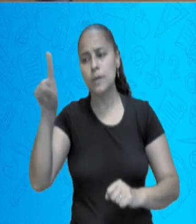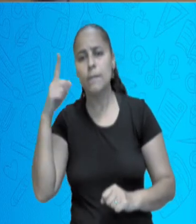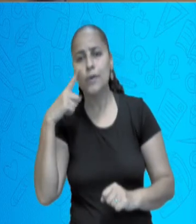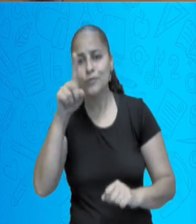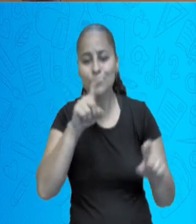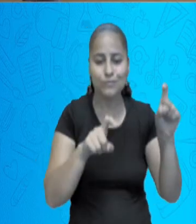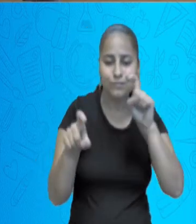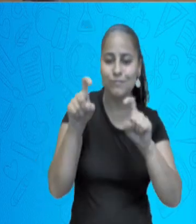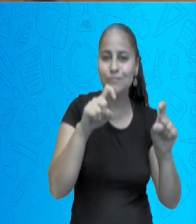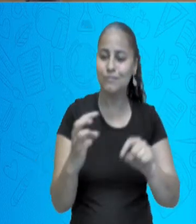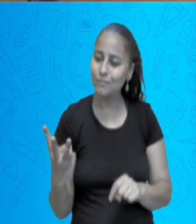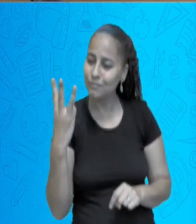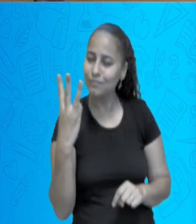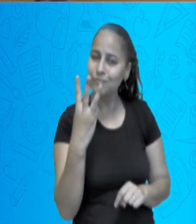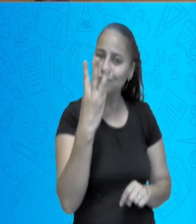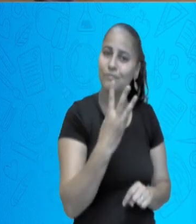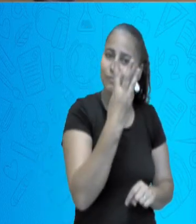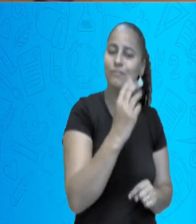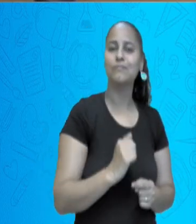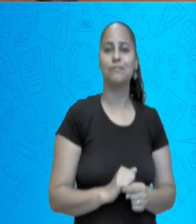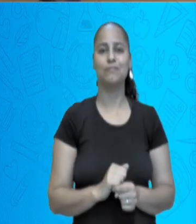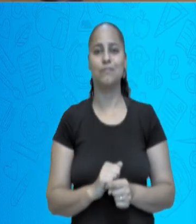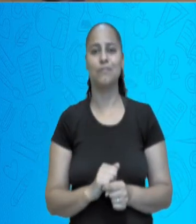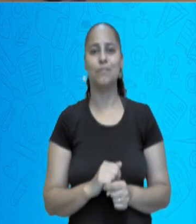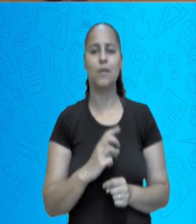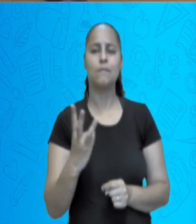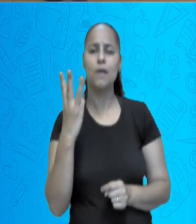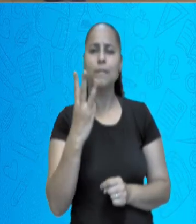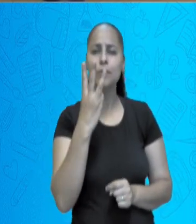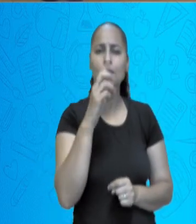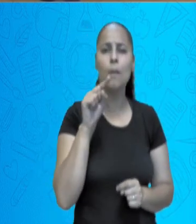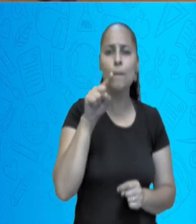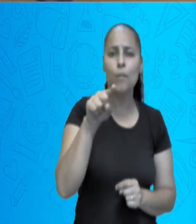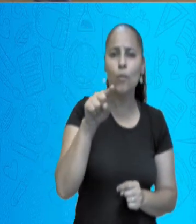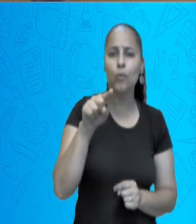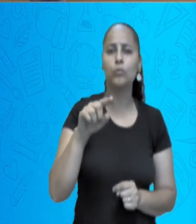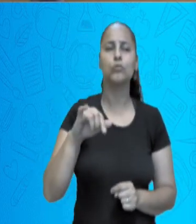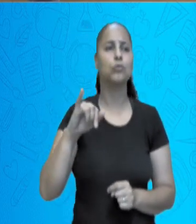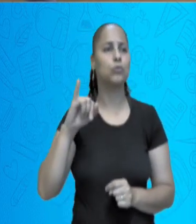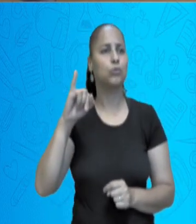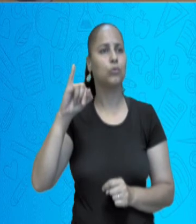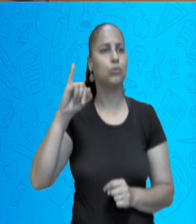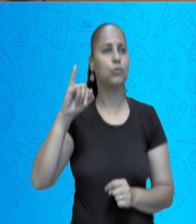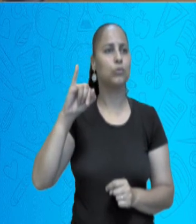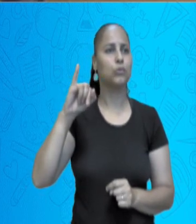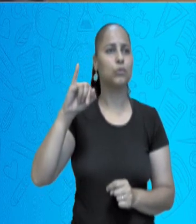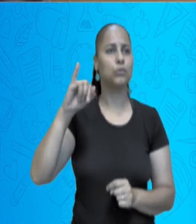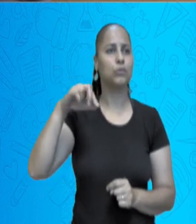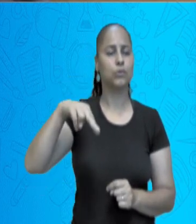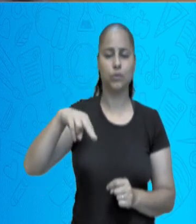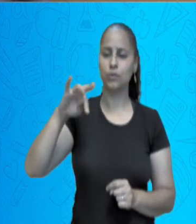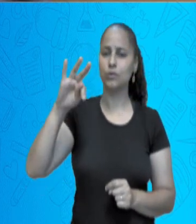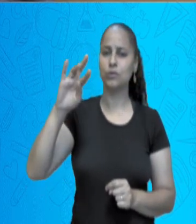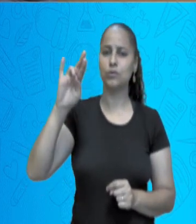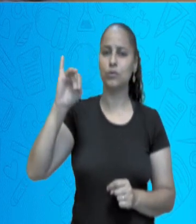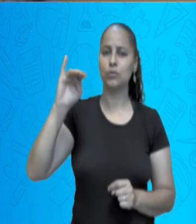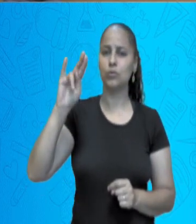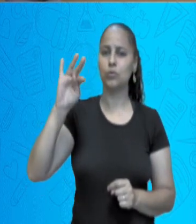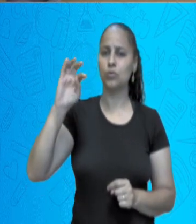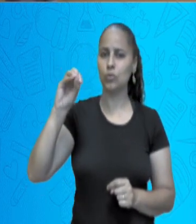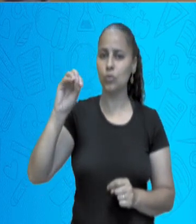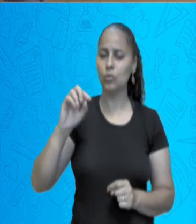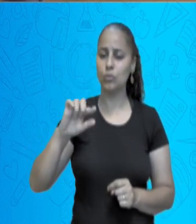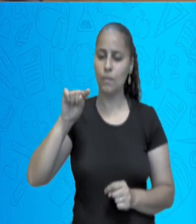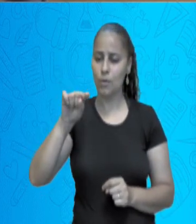visitar e conhecer o Instituto Terra através do www.institutoterra.org.